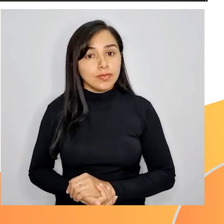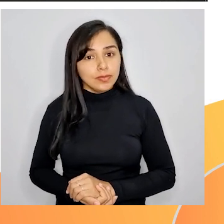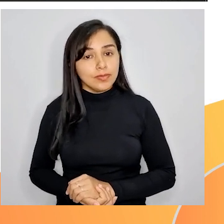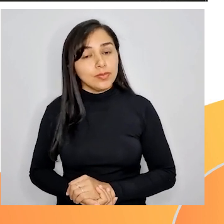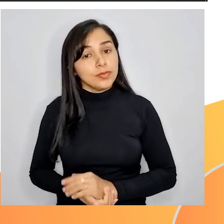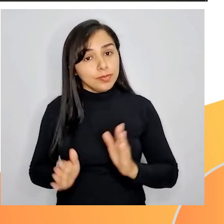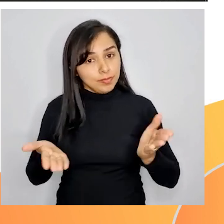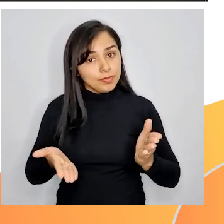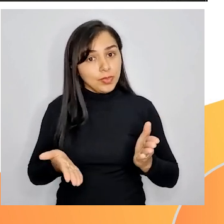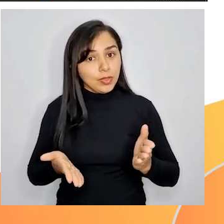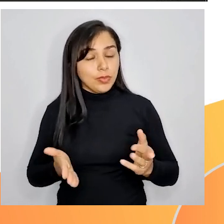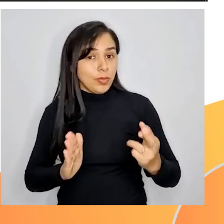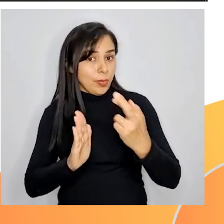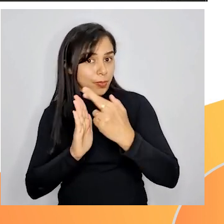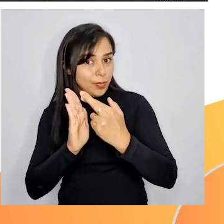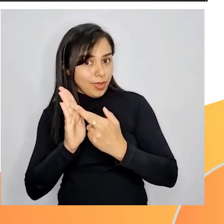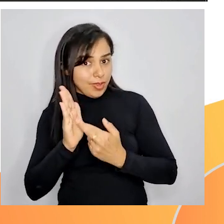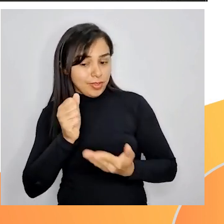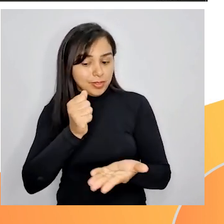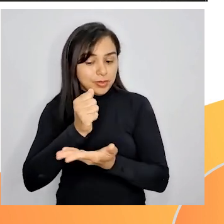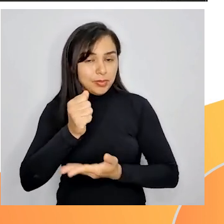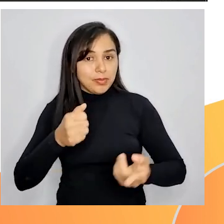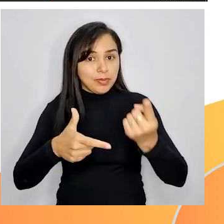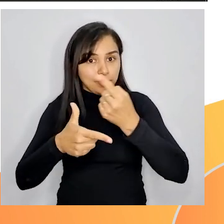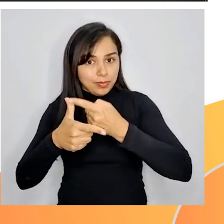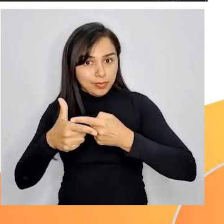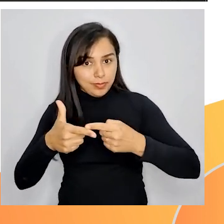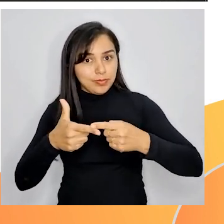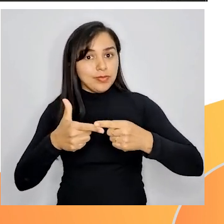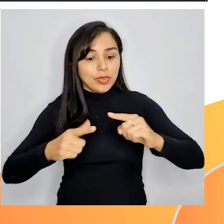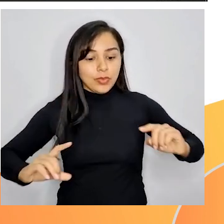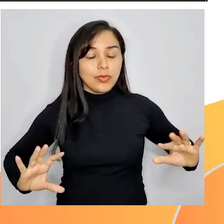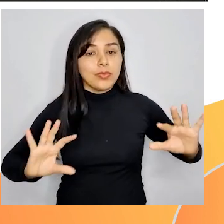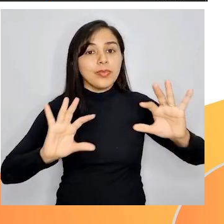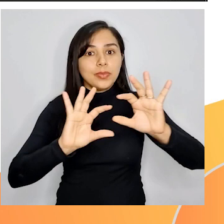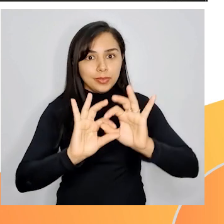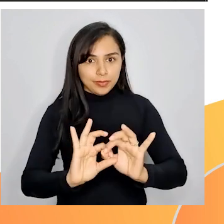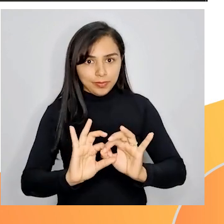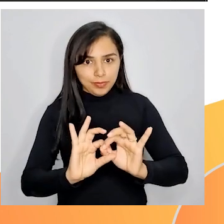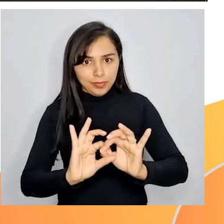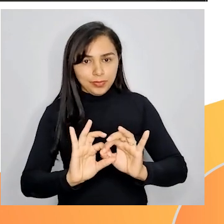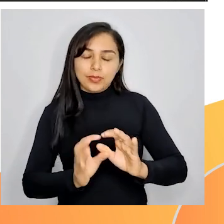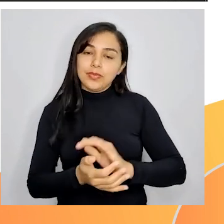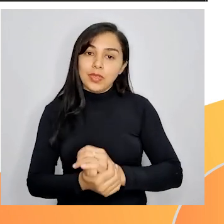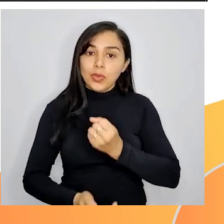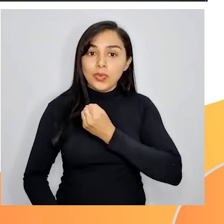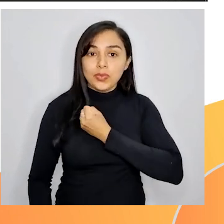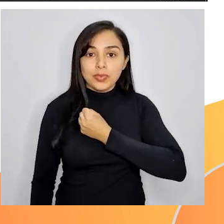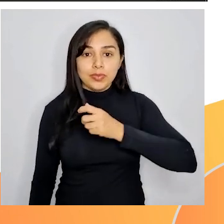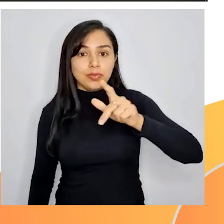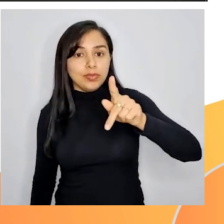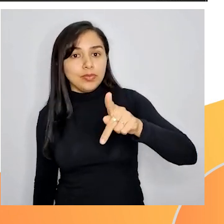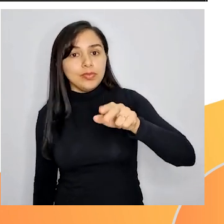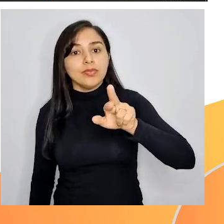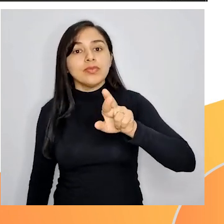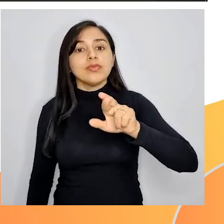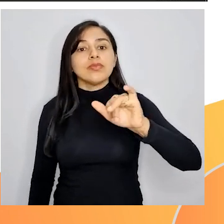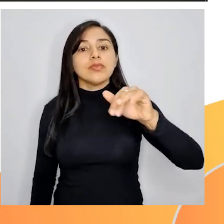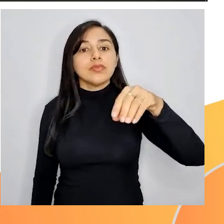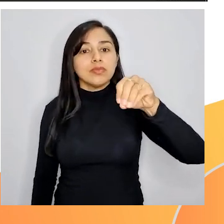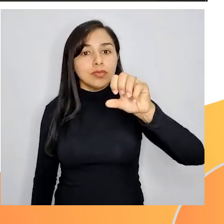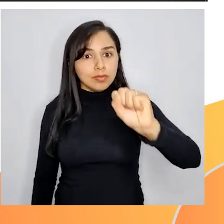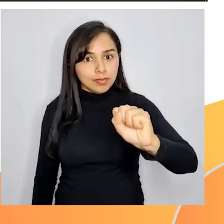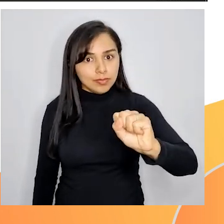União dos critérios. A partir de agora, vamos unir os critérios dos números primos e criar novos critérios para números